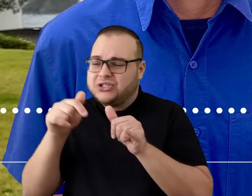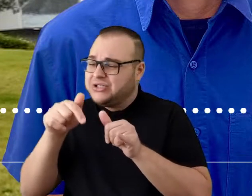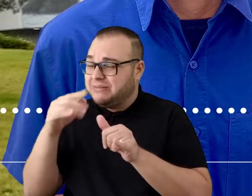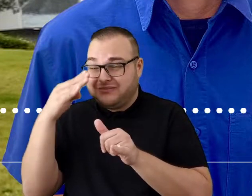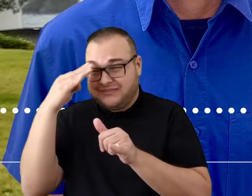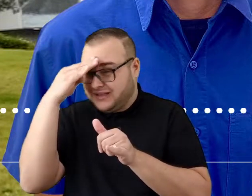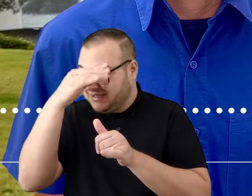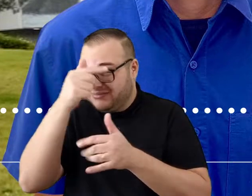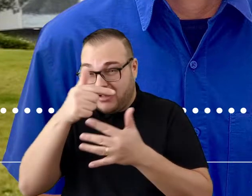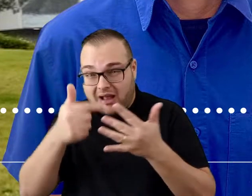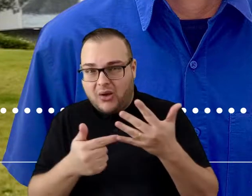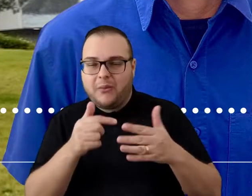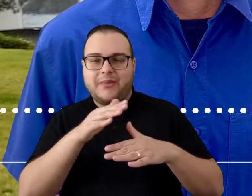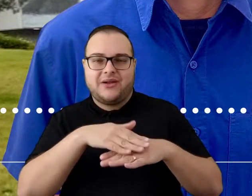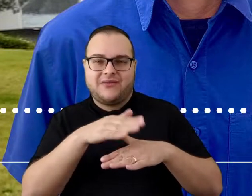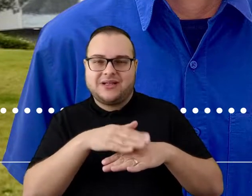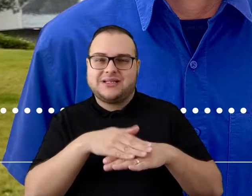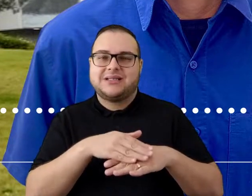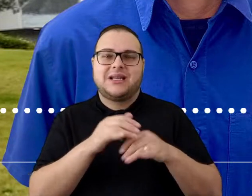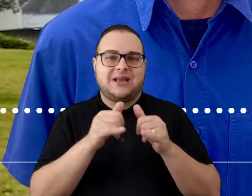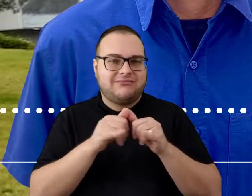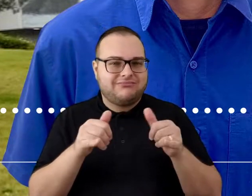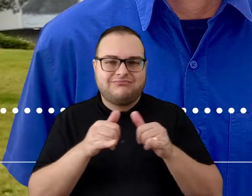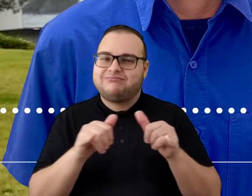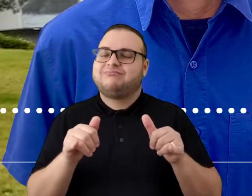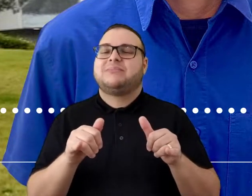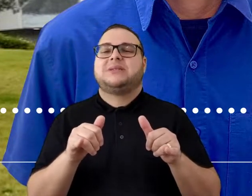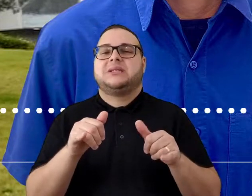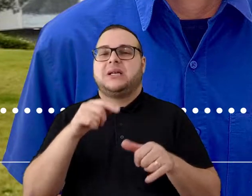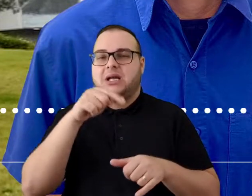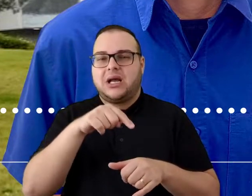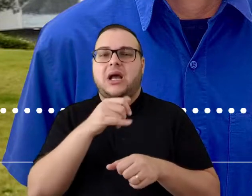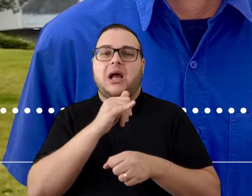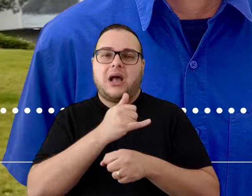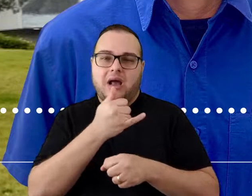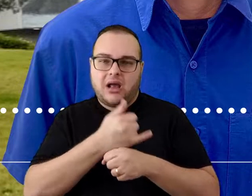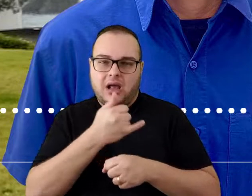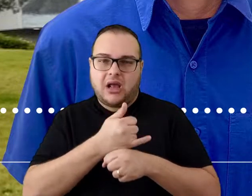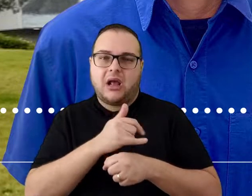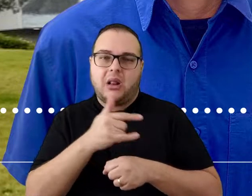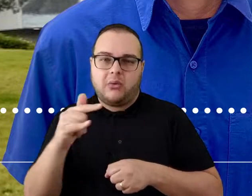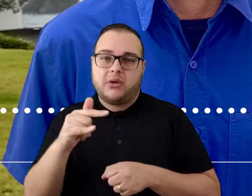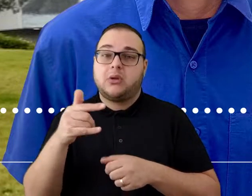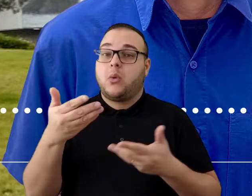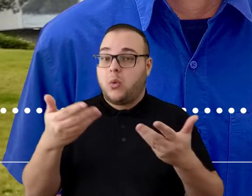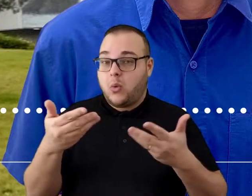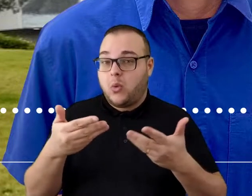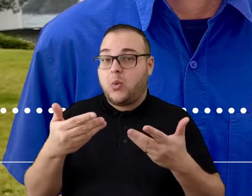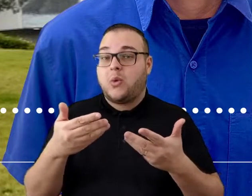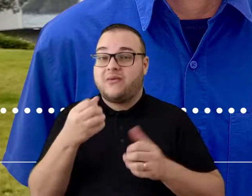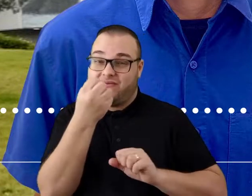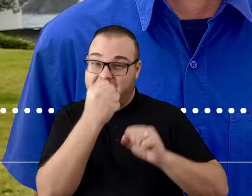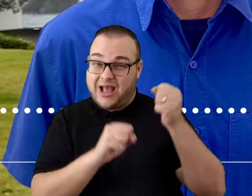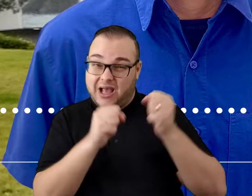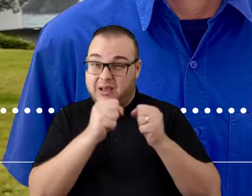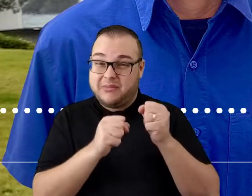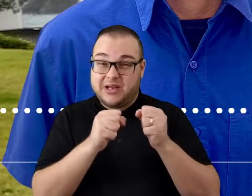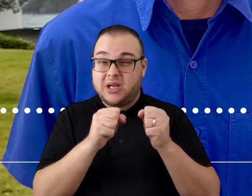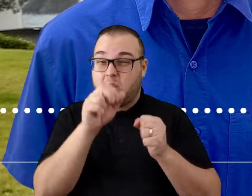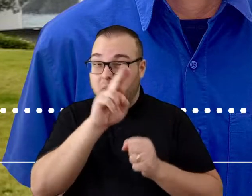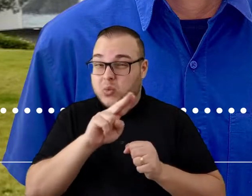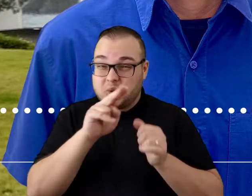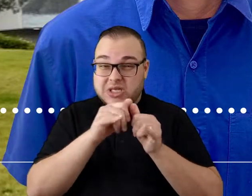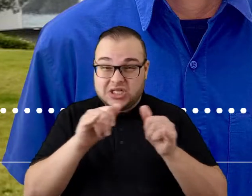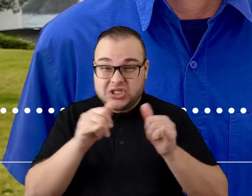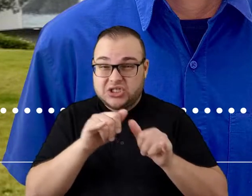para tornar a fabricação de alumínio viável. Para vocês terem ideia, hoje o consumo da fábrica é em torno de 700 mega. Isso quer